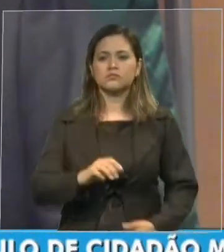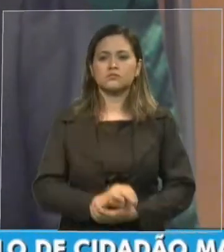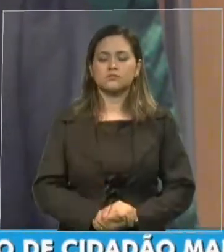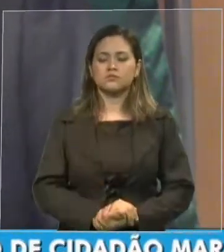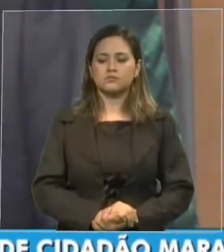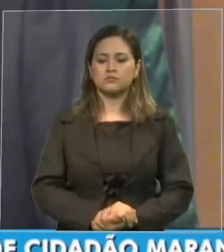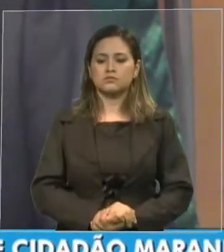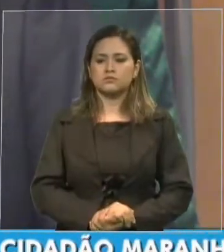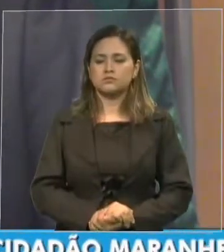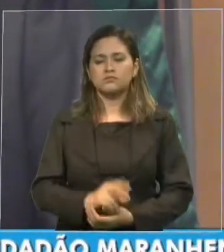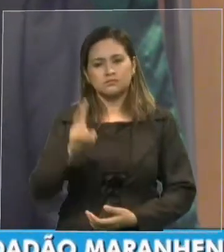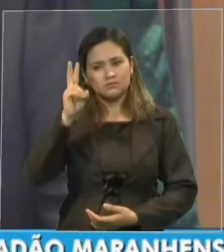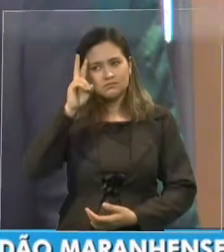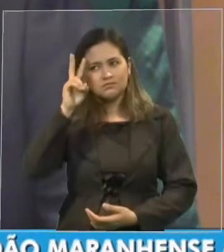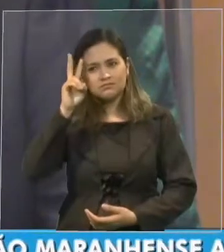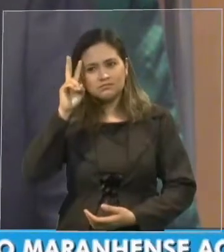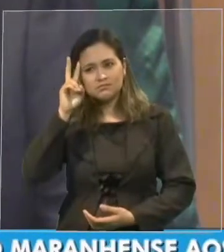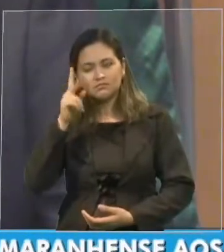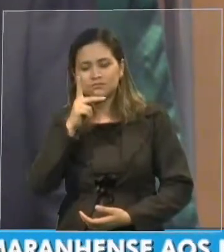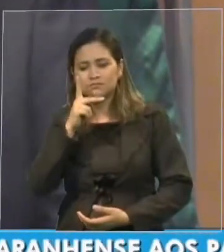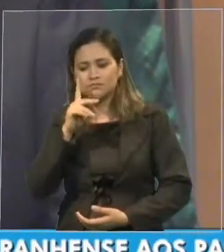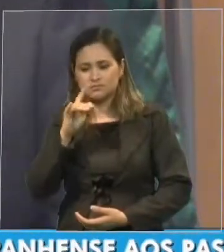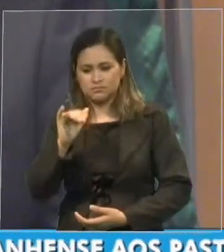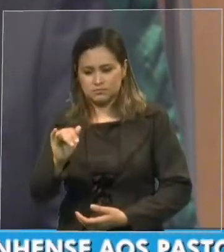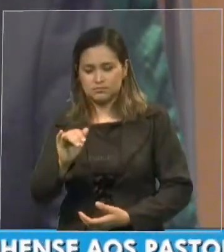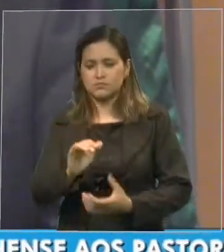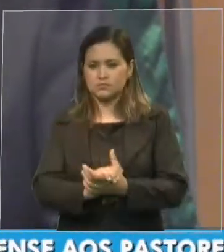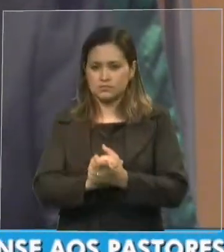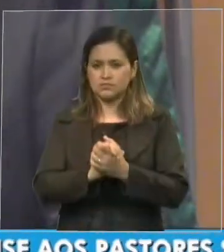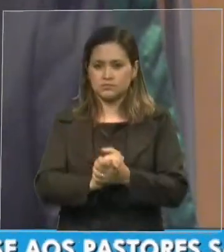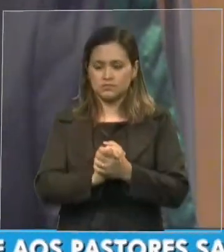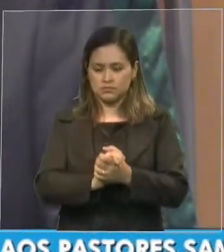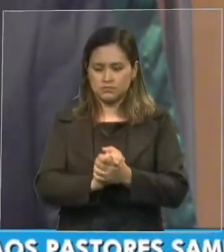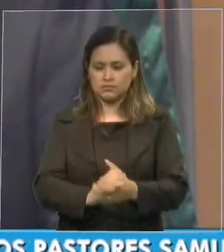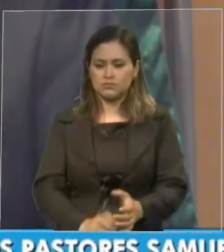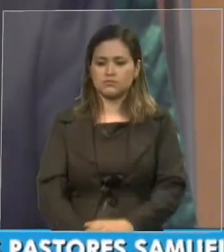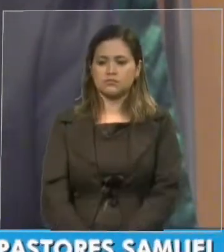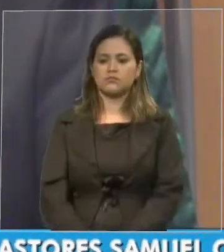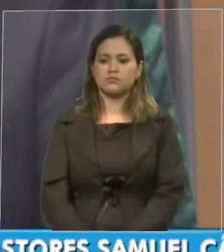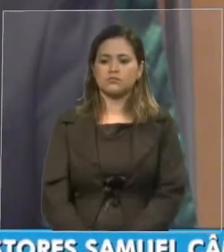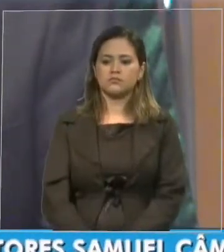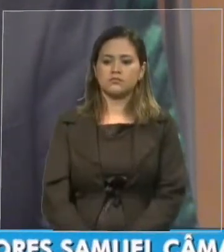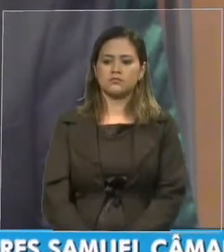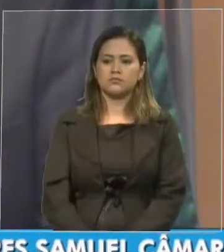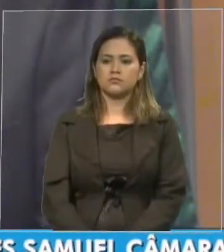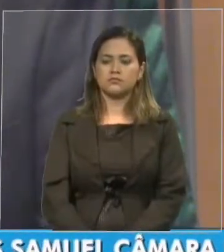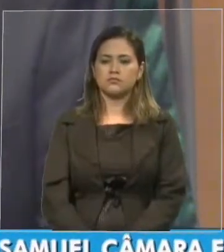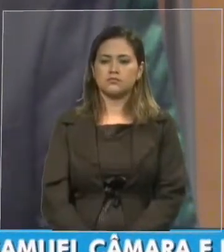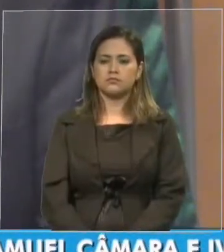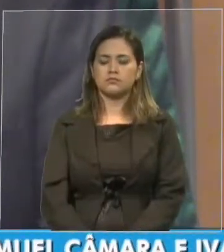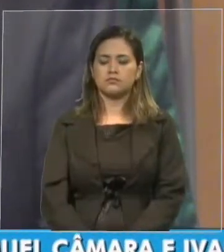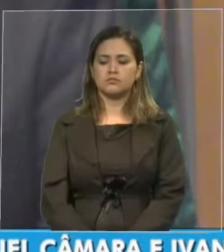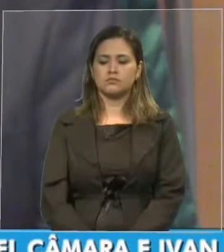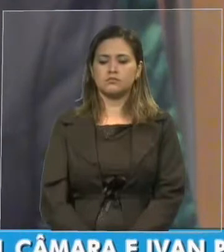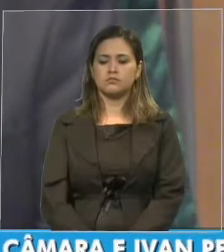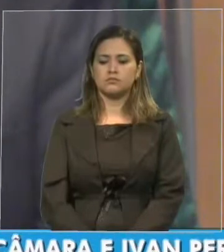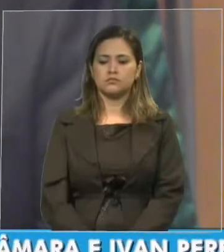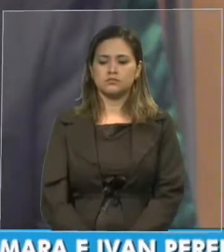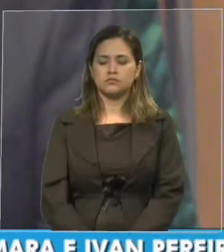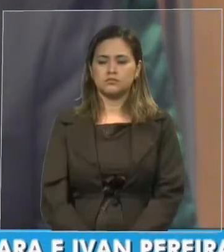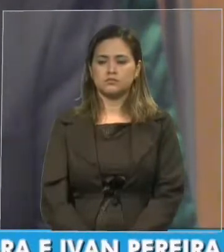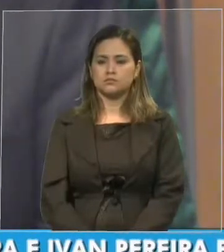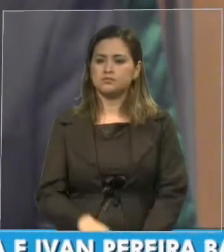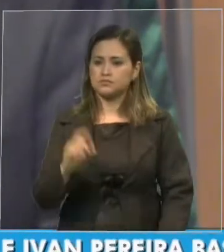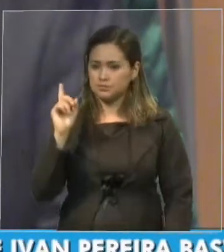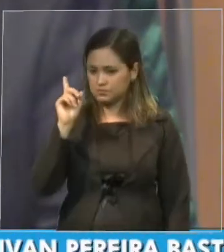papai. Levo um abraço e parabéns pelo cargo que exerce. É difícil dizer para vocês da emoção